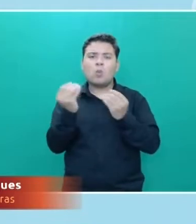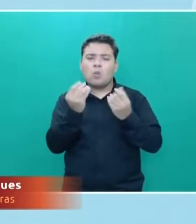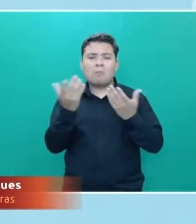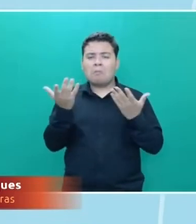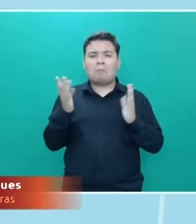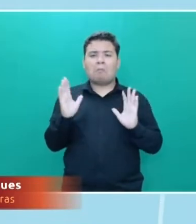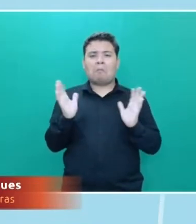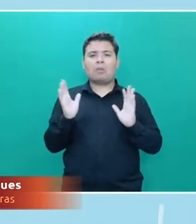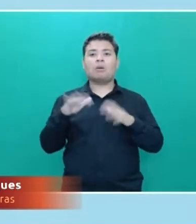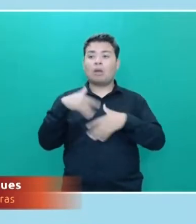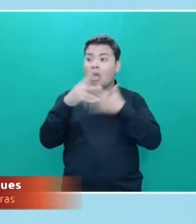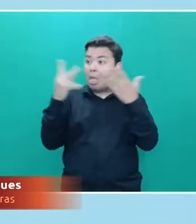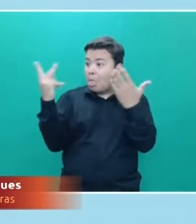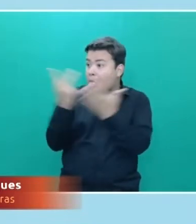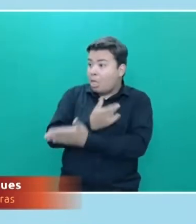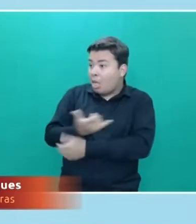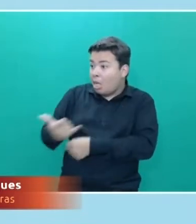news, né?